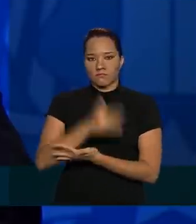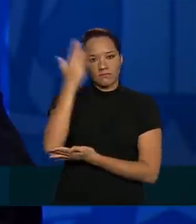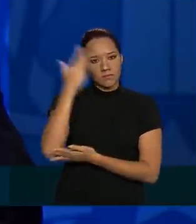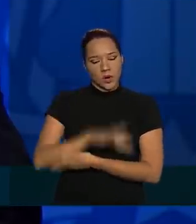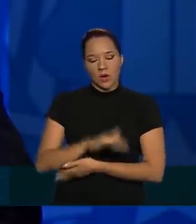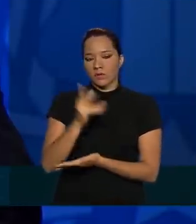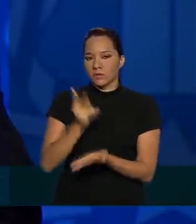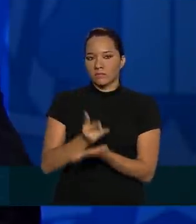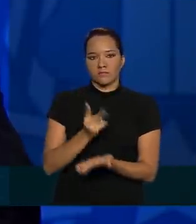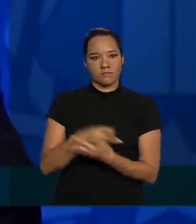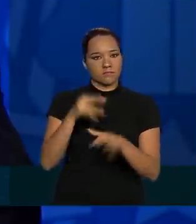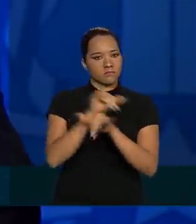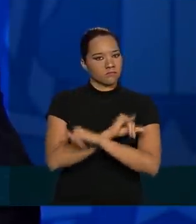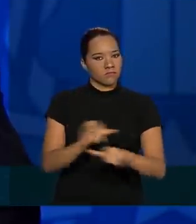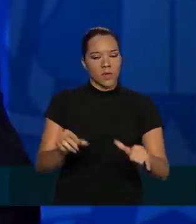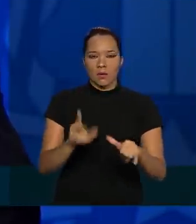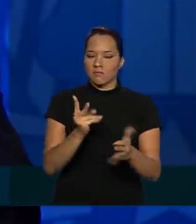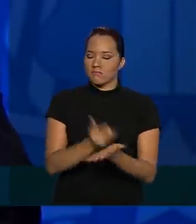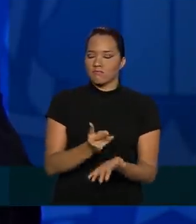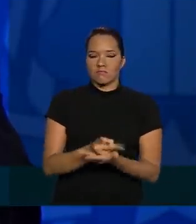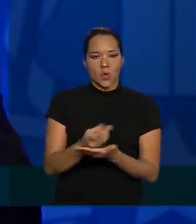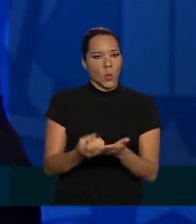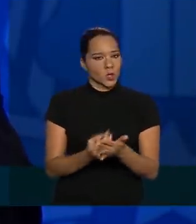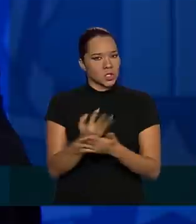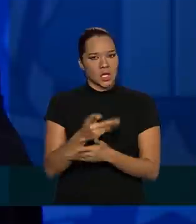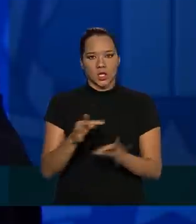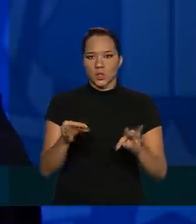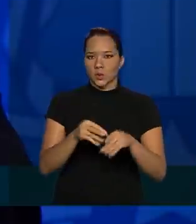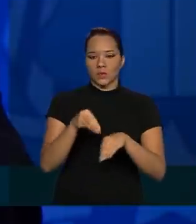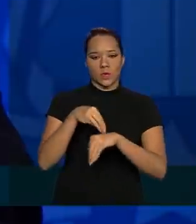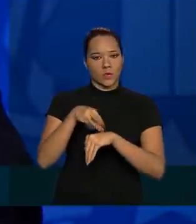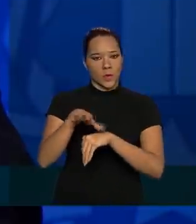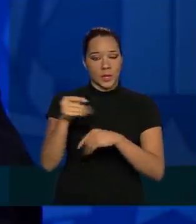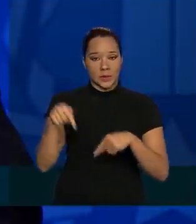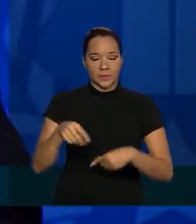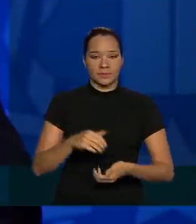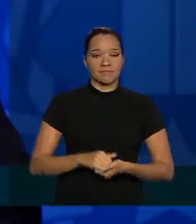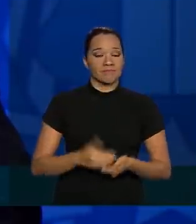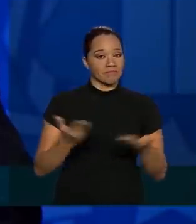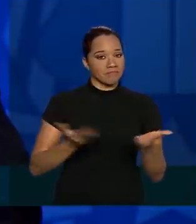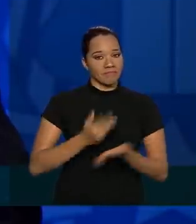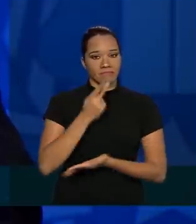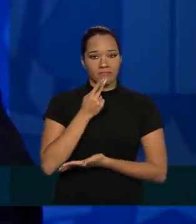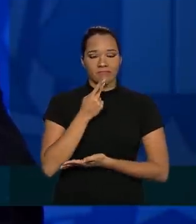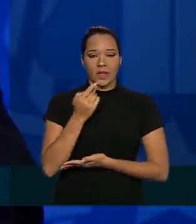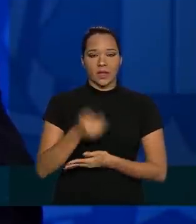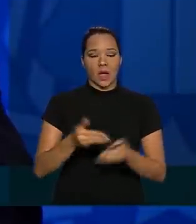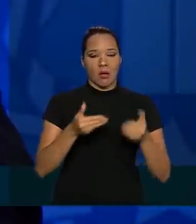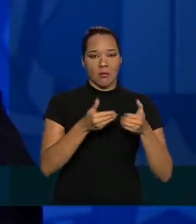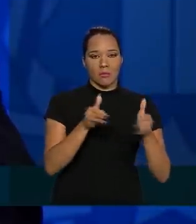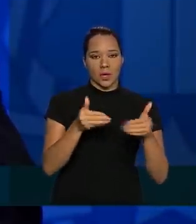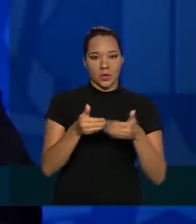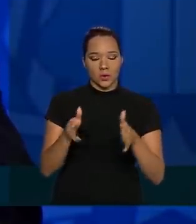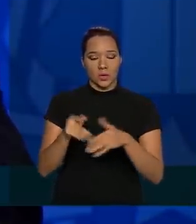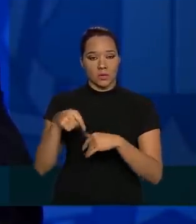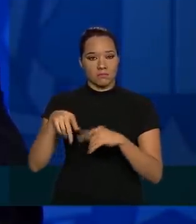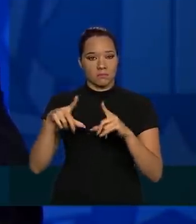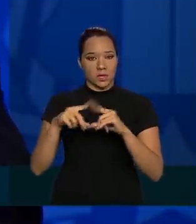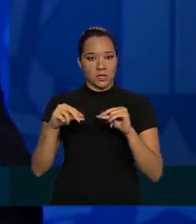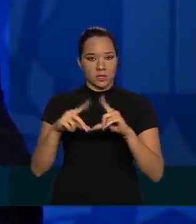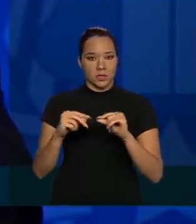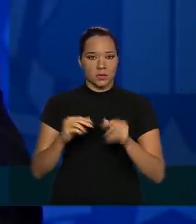dados, a mesma quantidade, tudo que foi informado aqui. Com relação à reabertura no Distrito Federal,